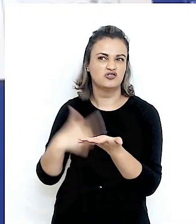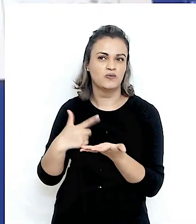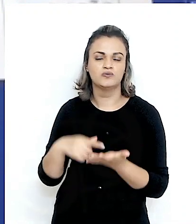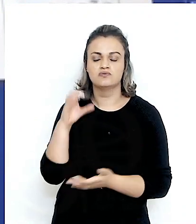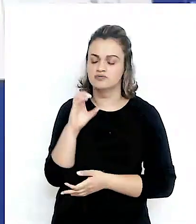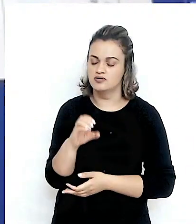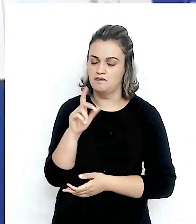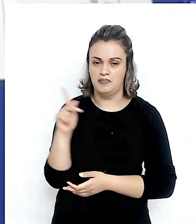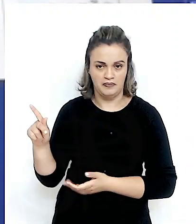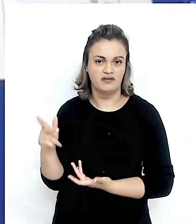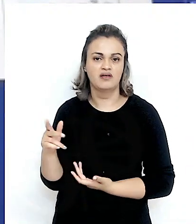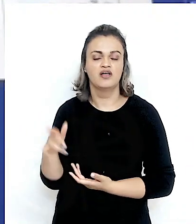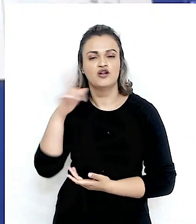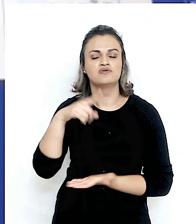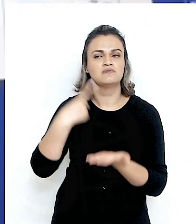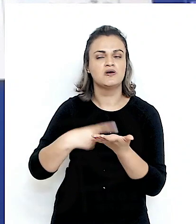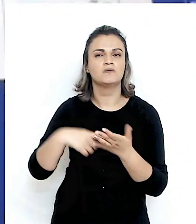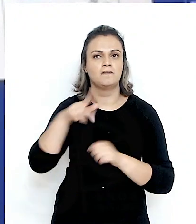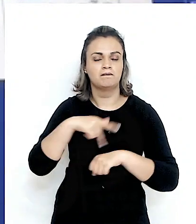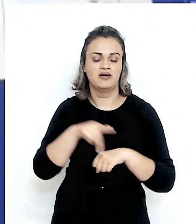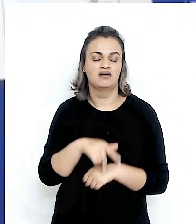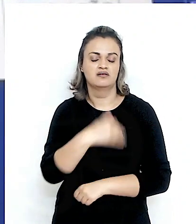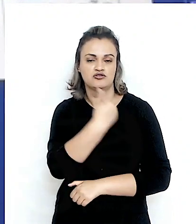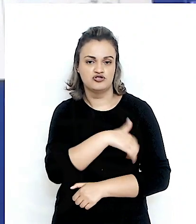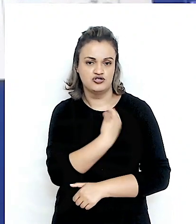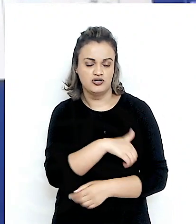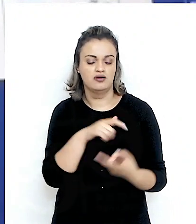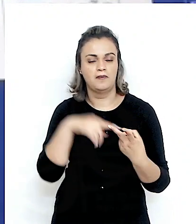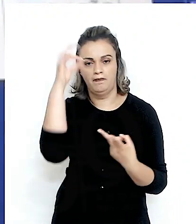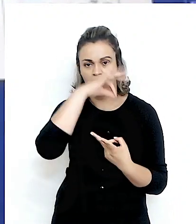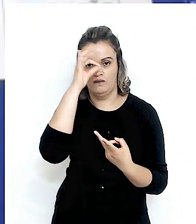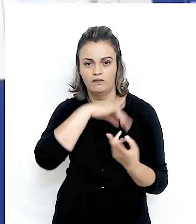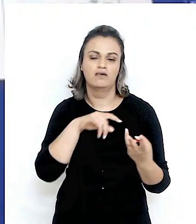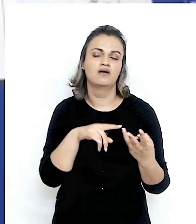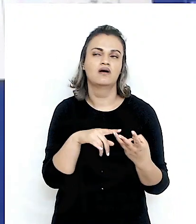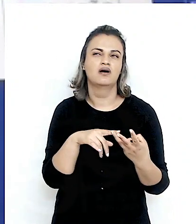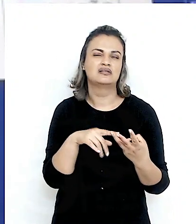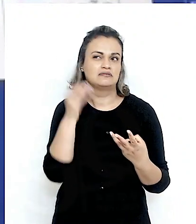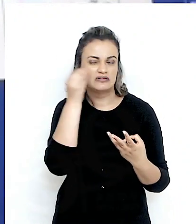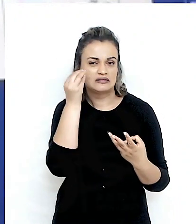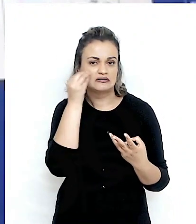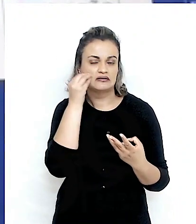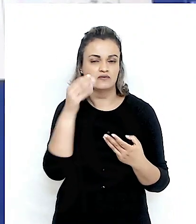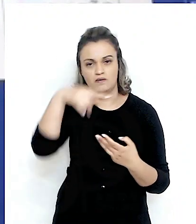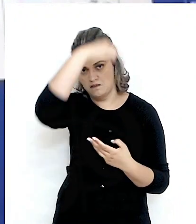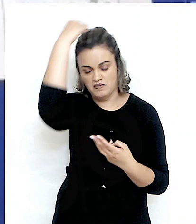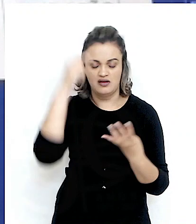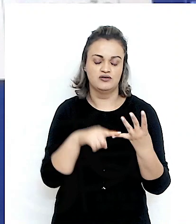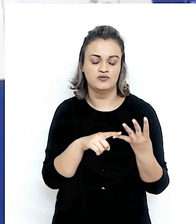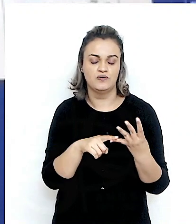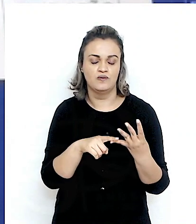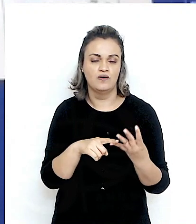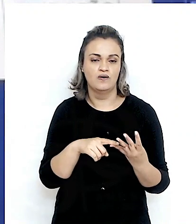nós já temos acordo com Chile, Peru, estamos em negociação com México, Canadá,